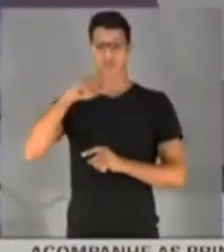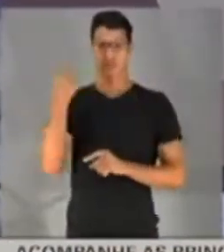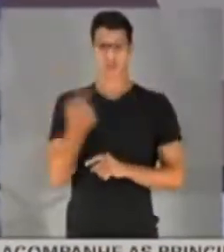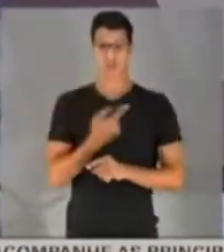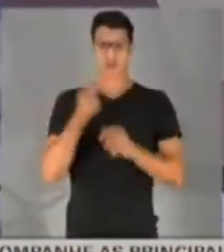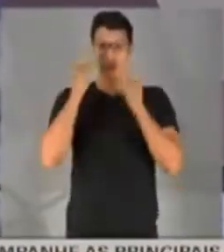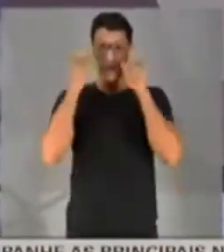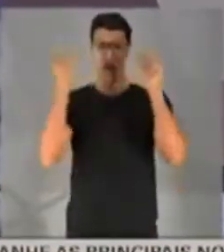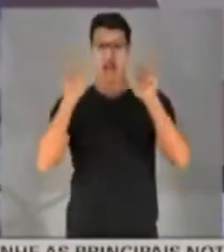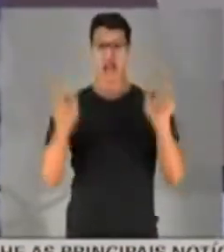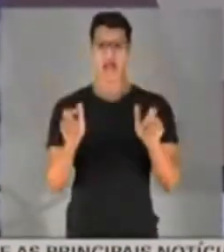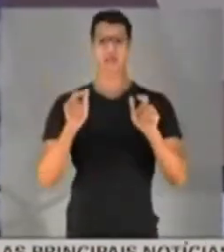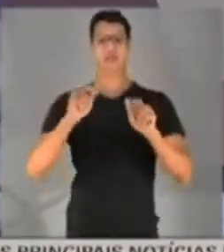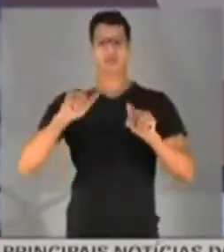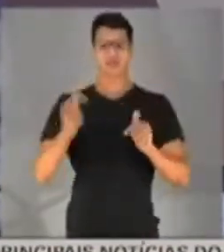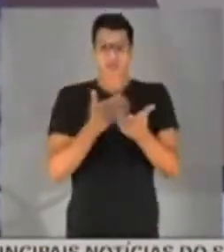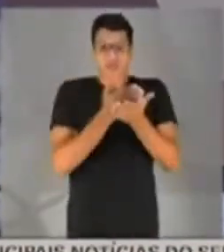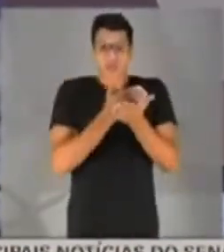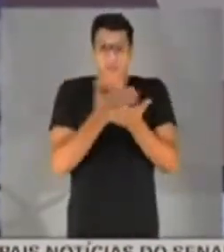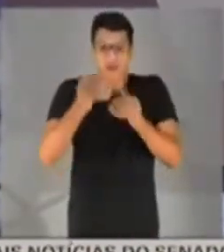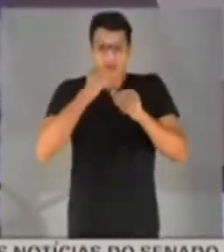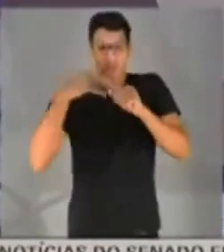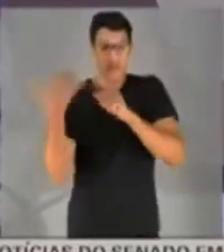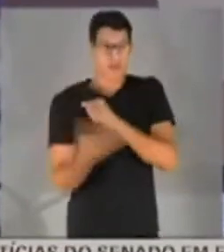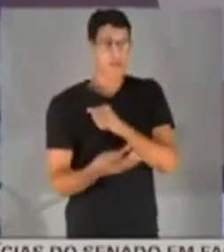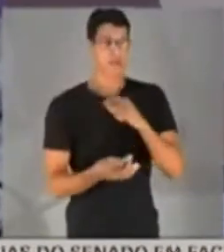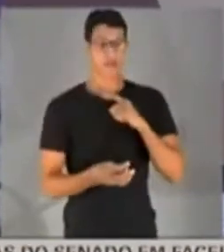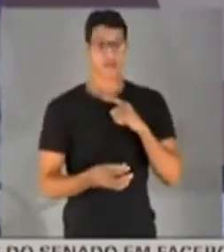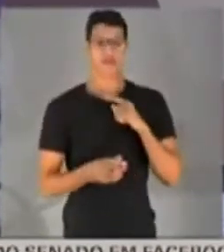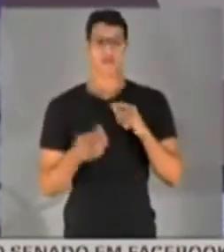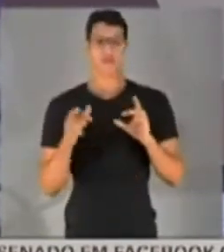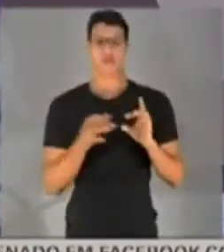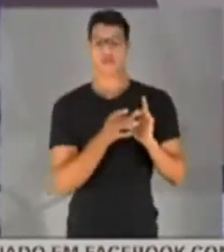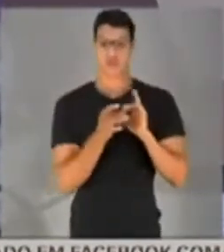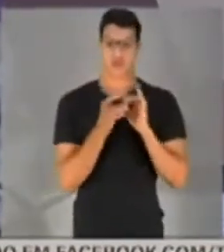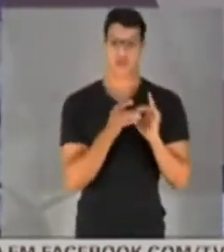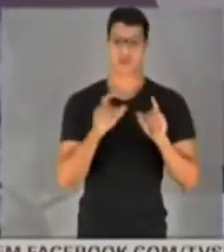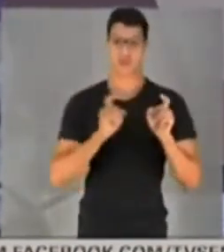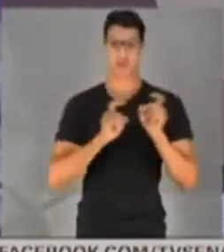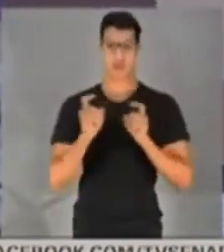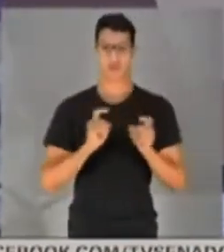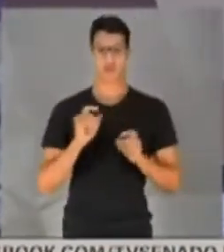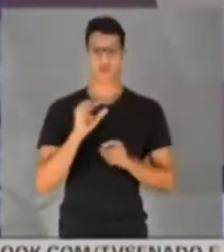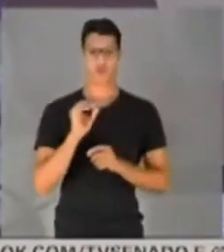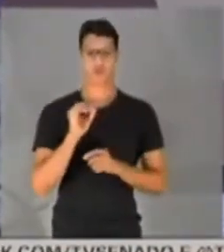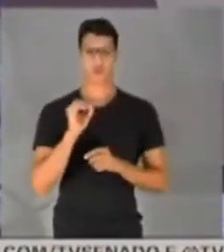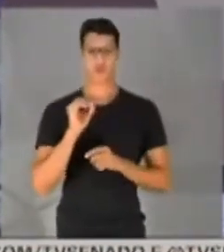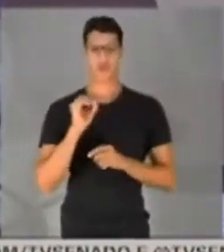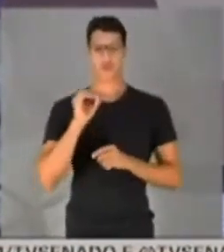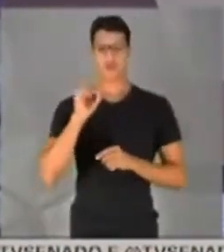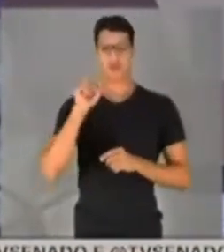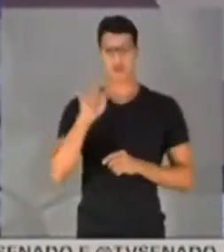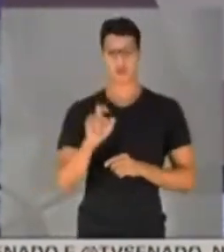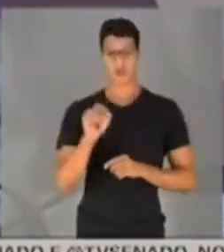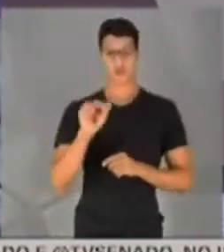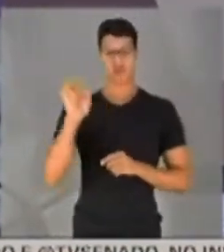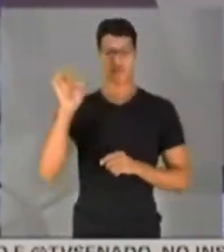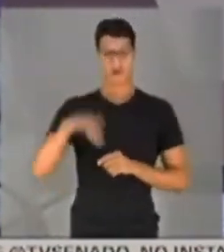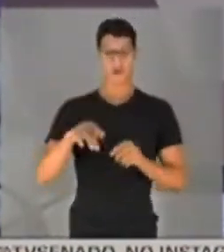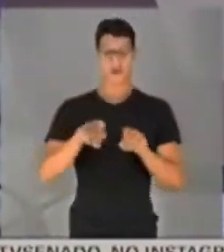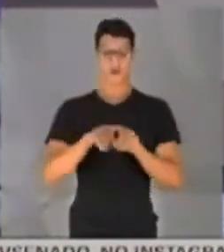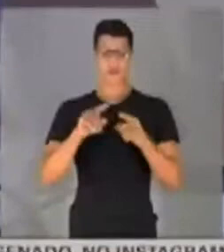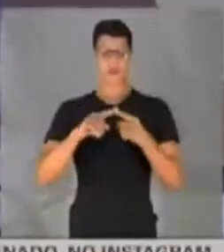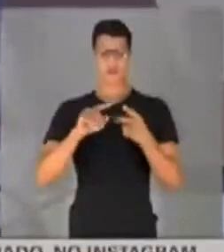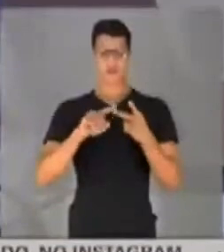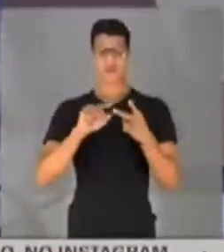estamos em alerta desde o princípio da pandemia. nos reunimos, nos reunimos às organizações Oxfam Brasil, o